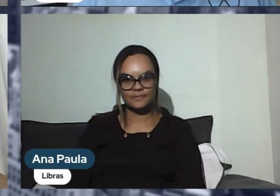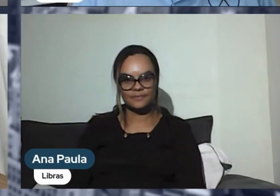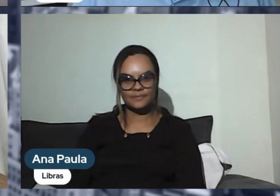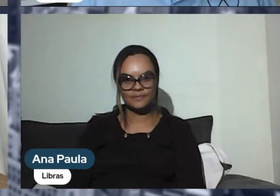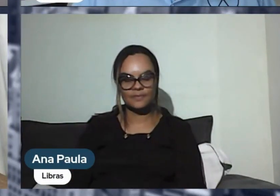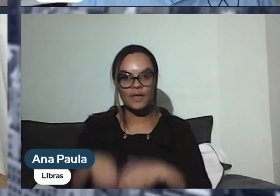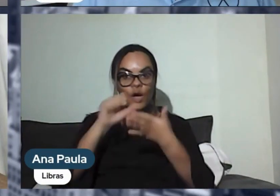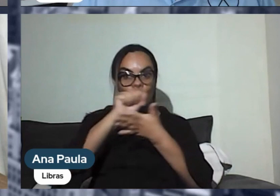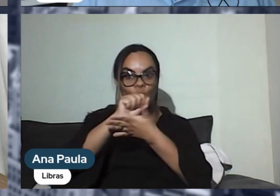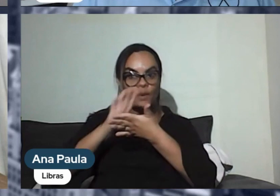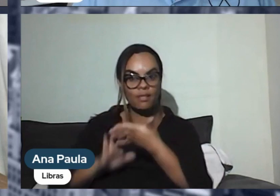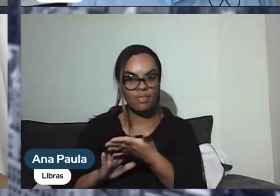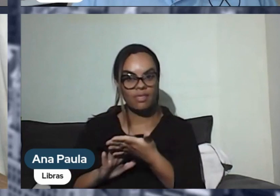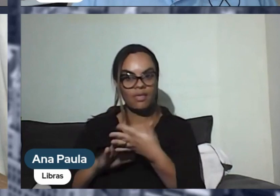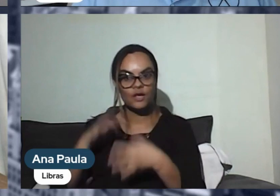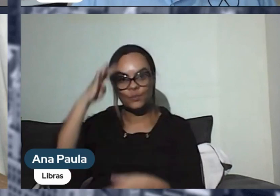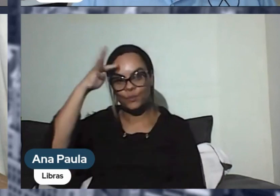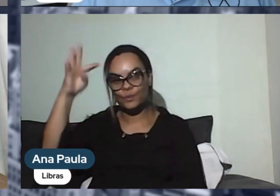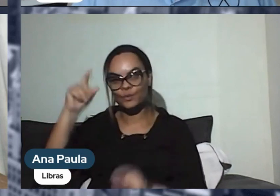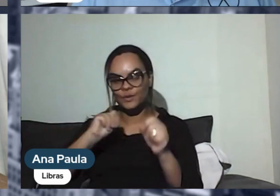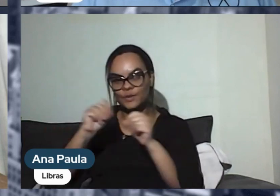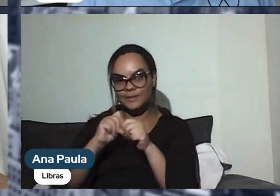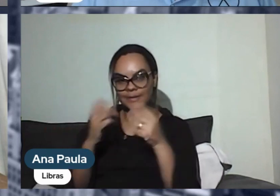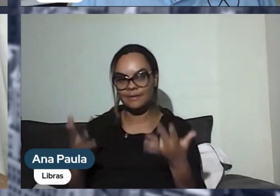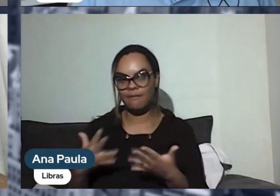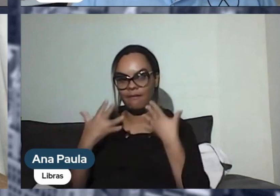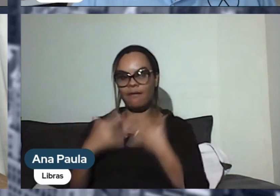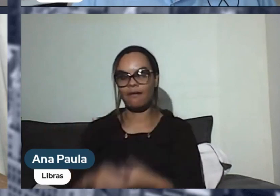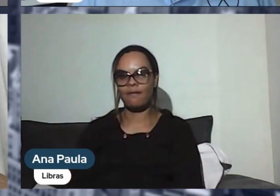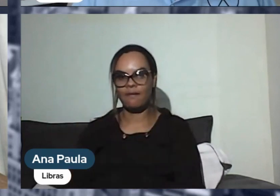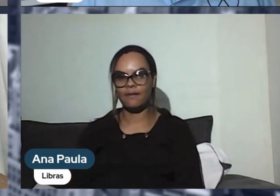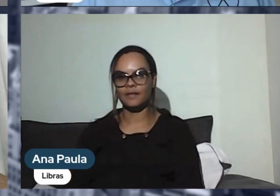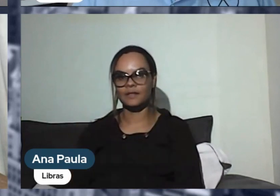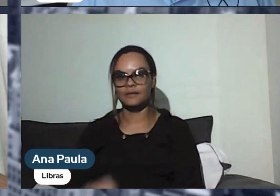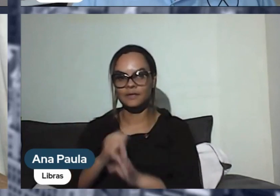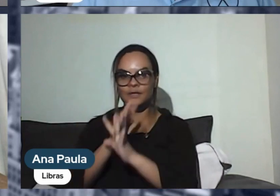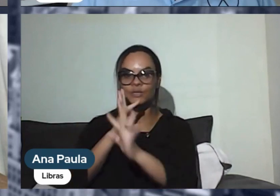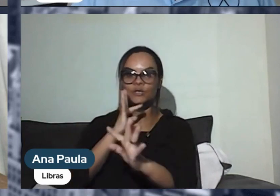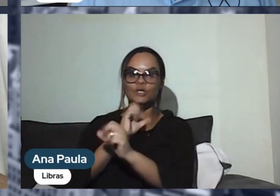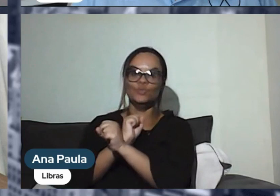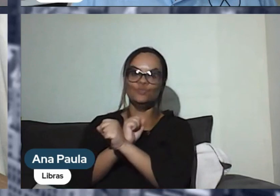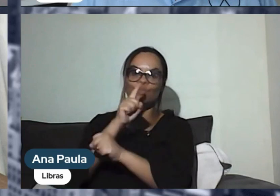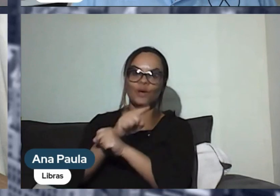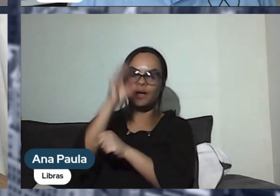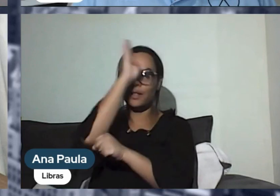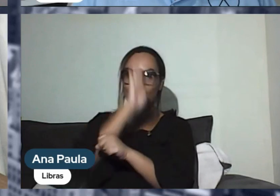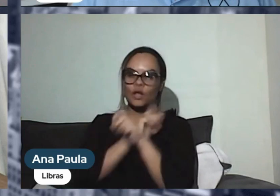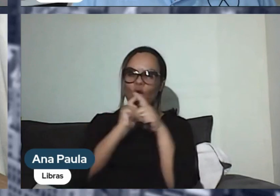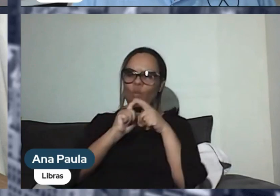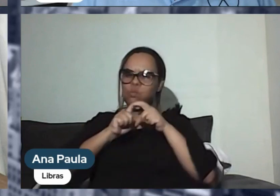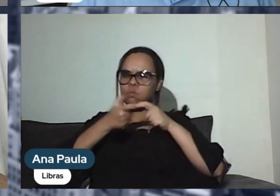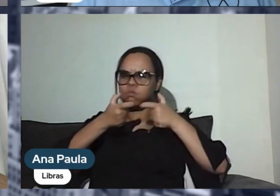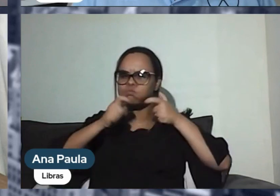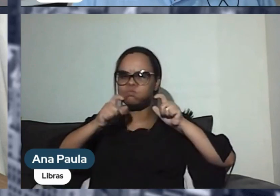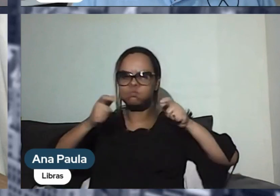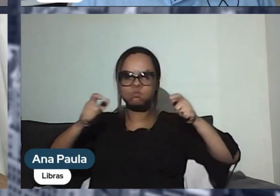atividades, né? Que eu imagino, é alertar as autoridades quanto a filha que espera no Brasil em relação à doação de